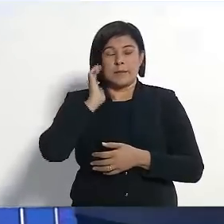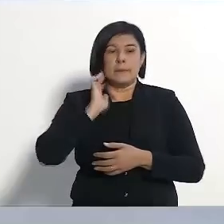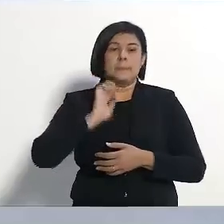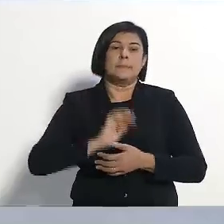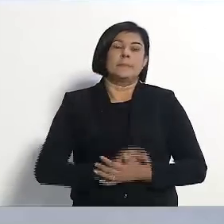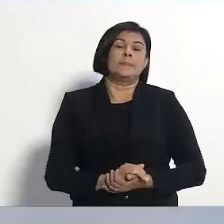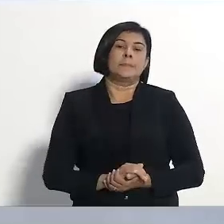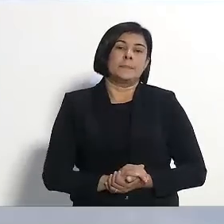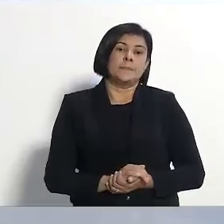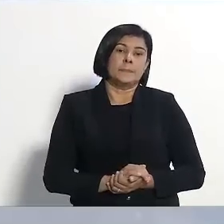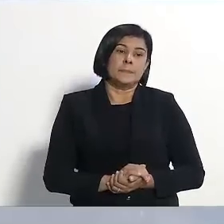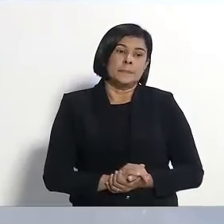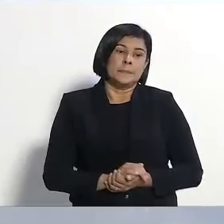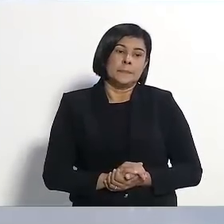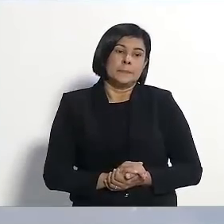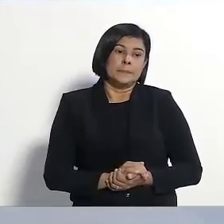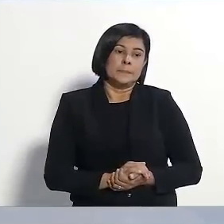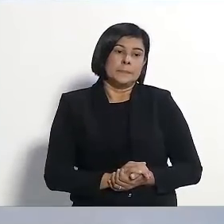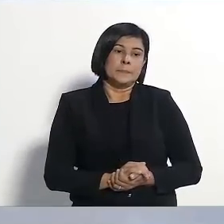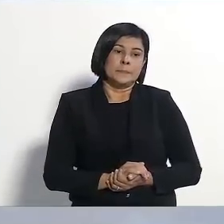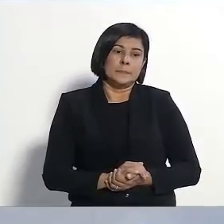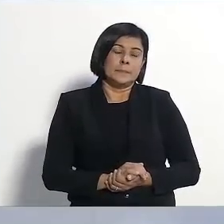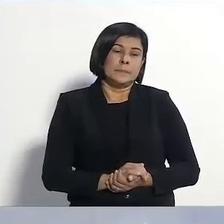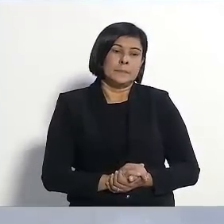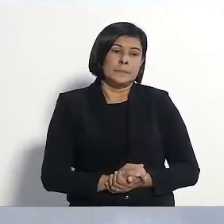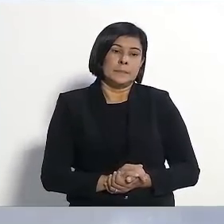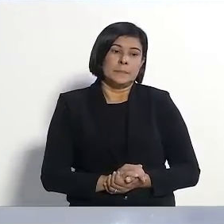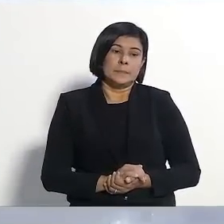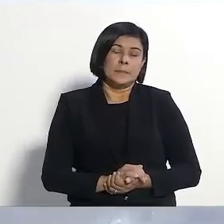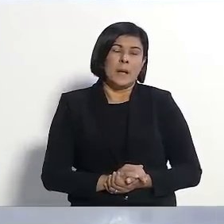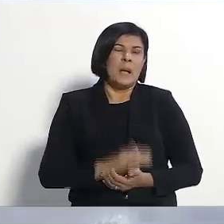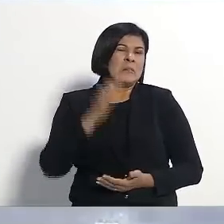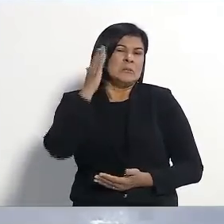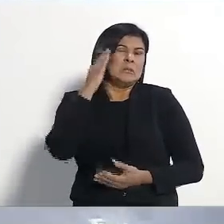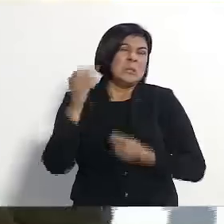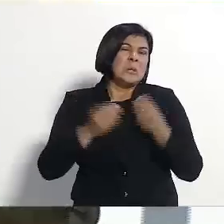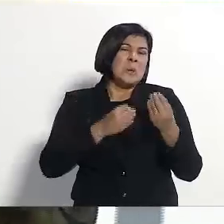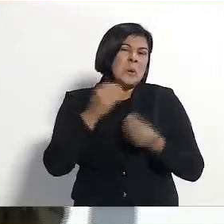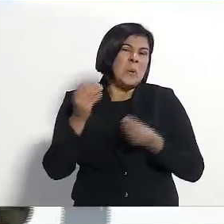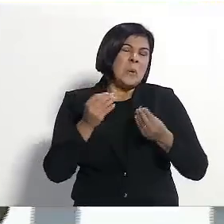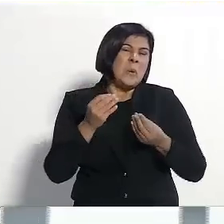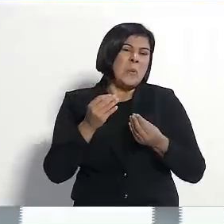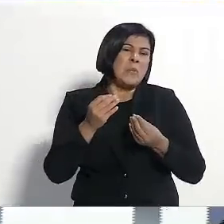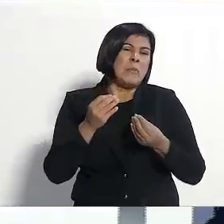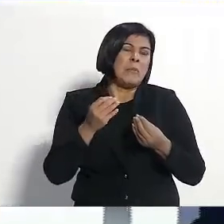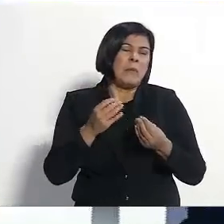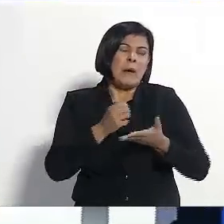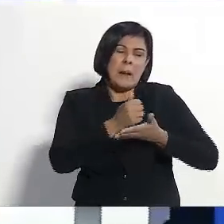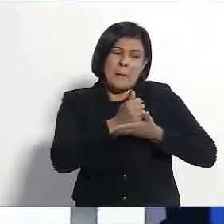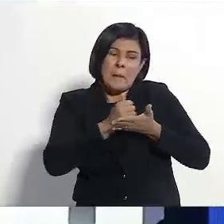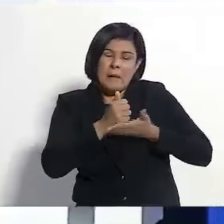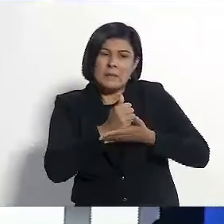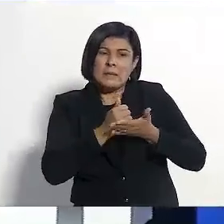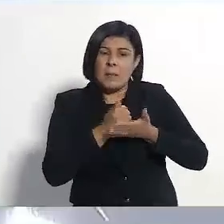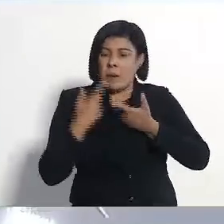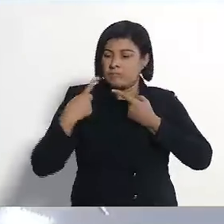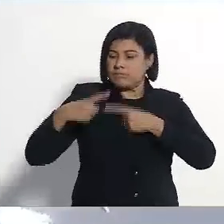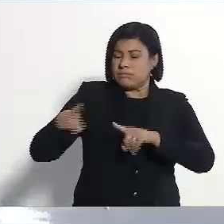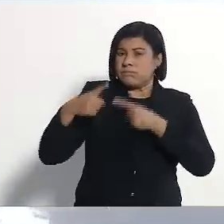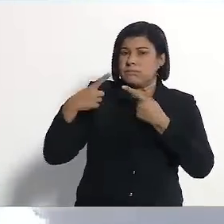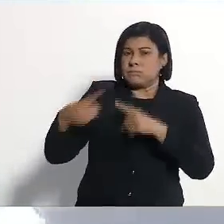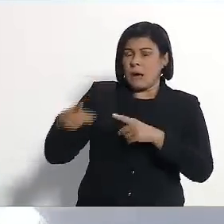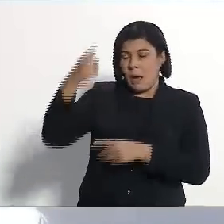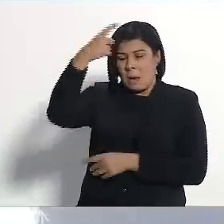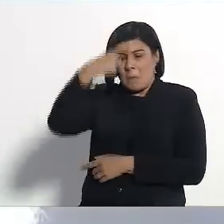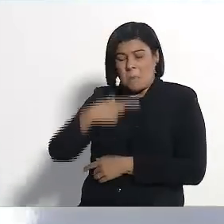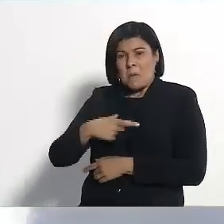um minuto e meio para a sua resposta. Eu não sei em que a senhora se embasa, candidata, para fazer esses ataques à